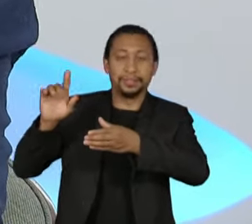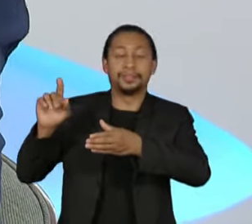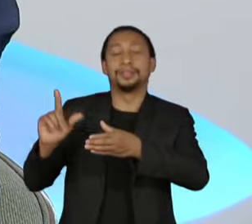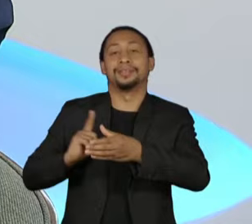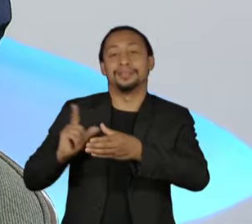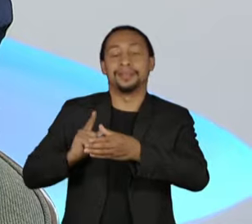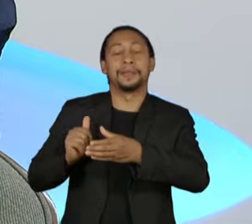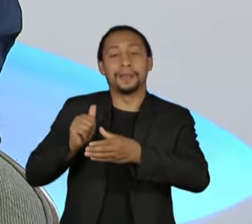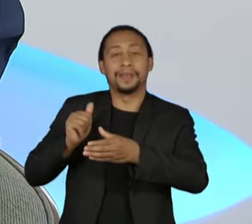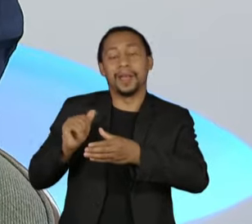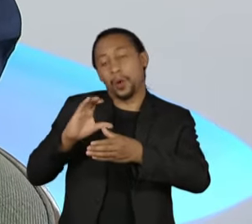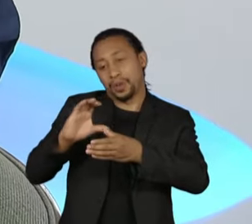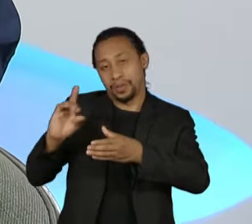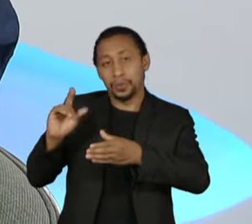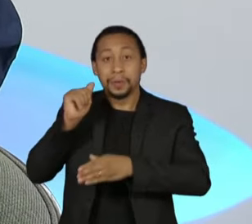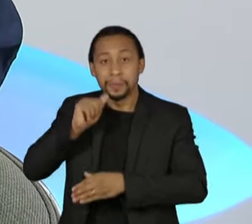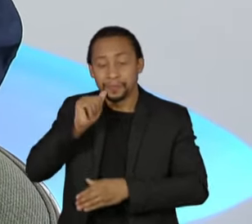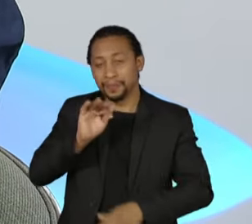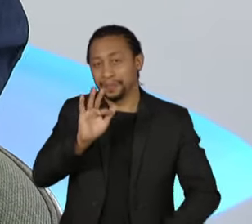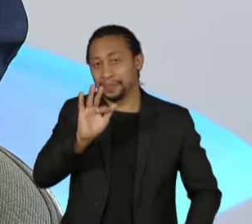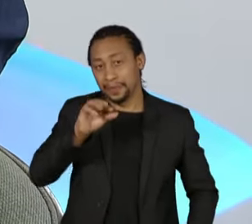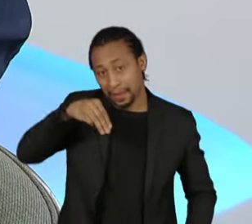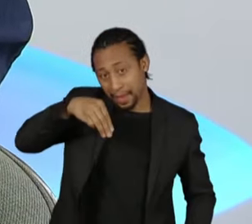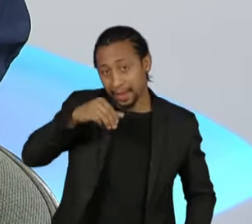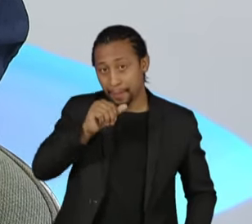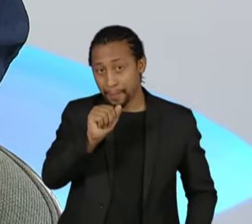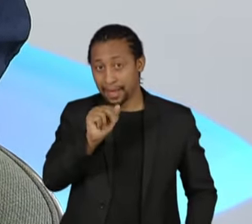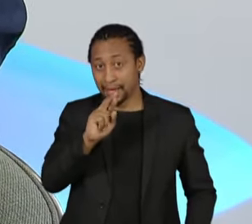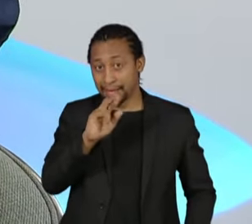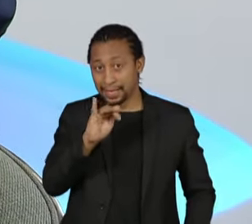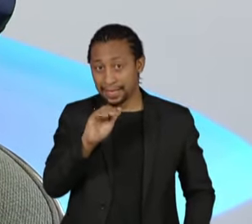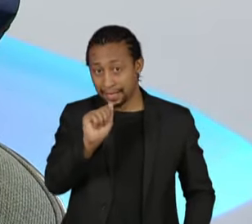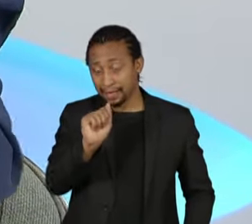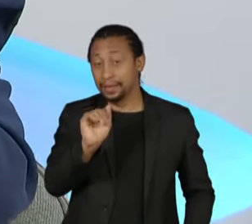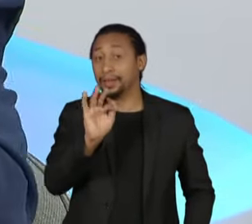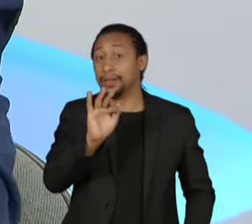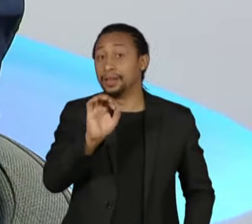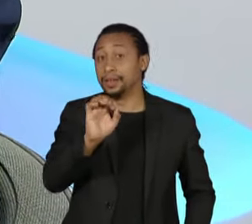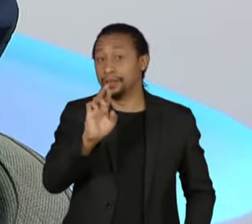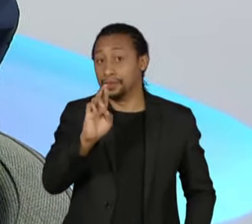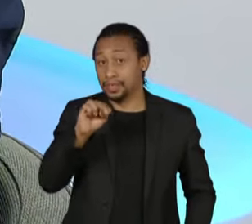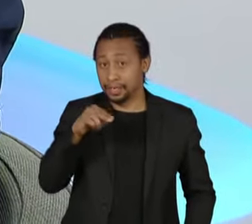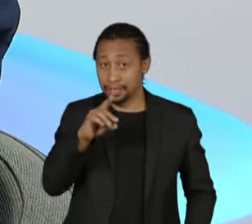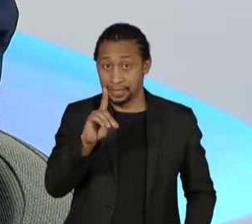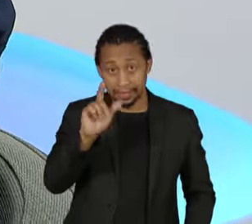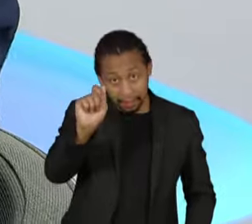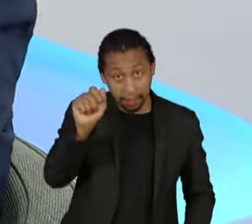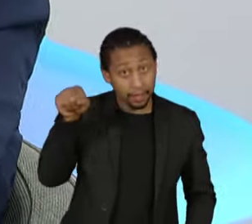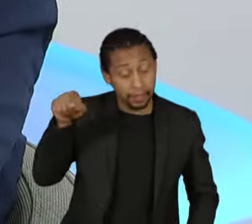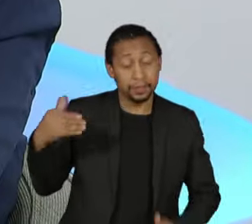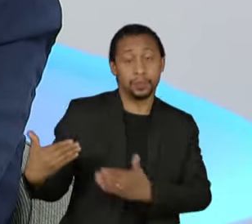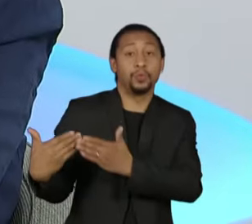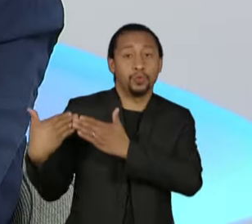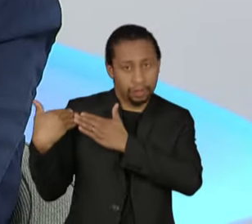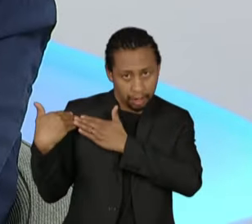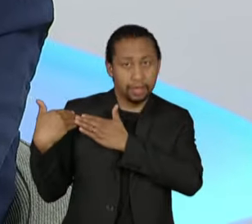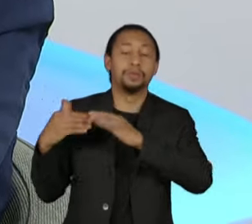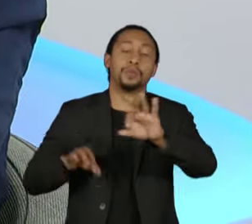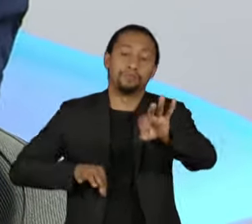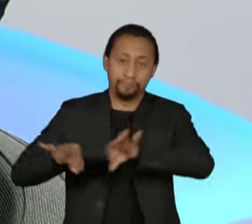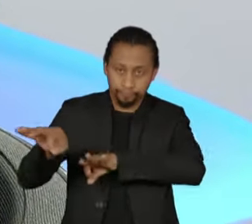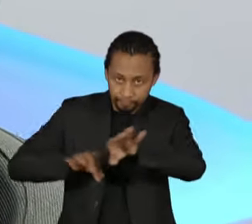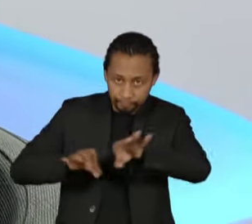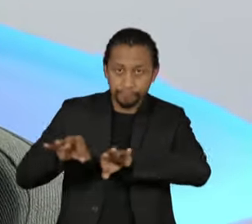coordena esse trabalho com o governador Paulo Câmara, para uma agenda com as equipes respectivas, das áreas